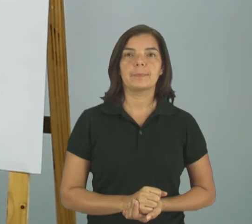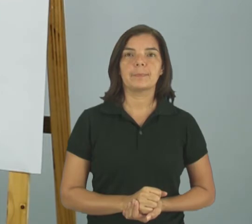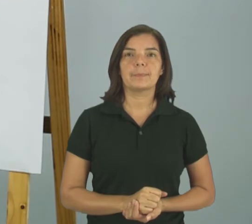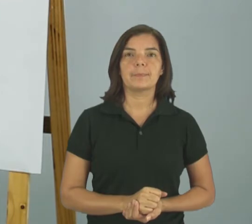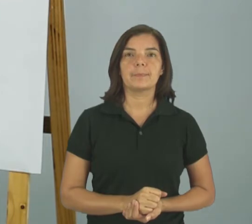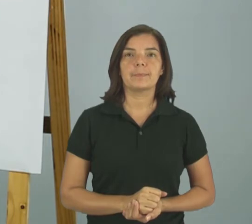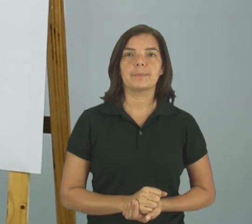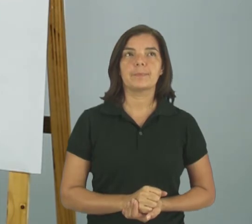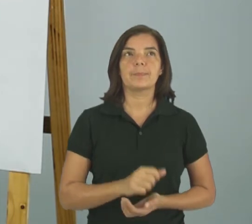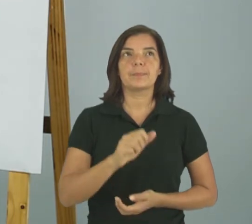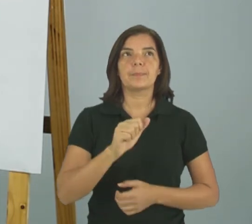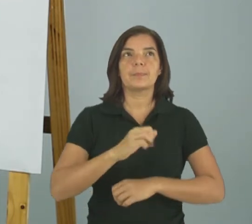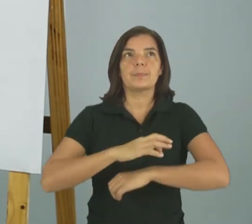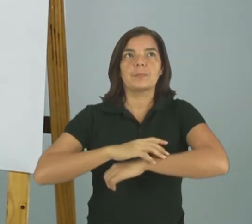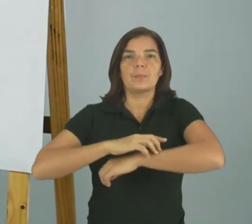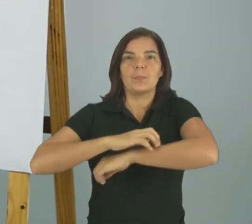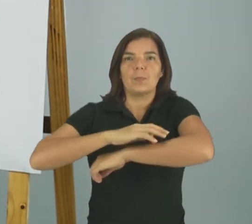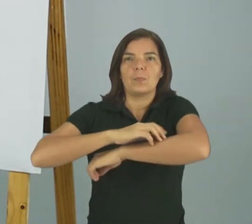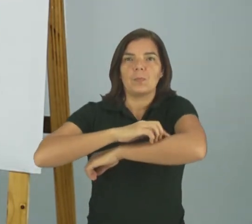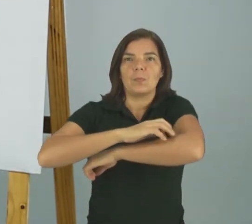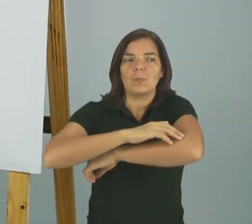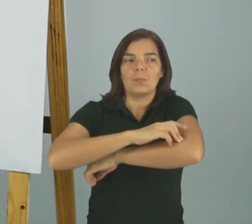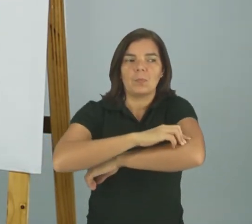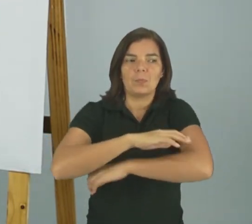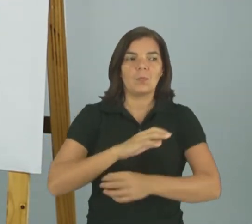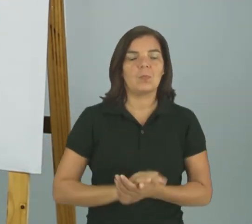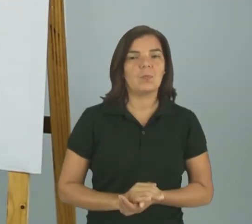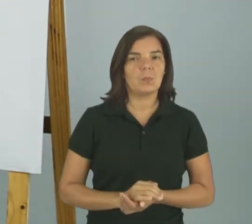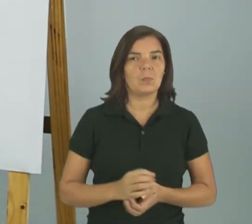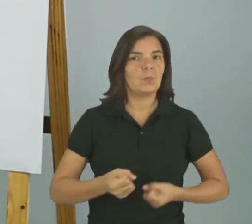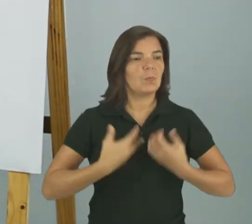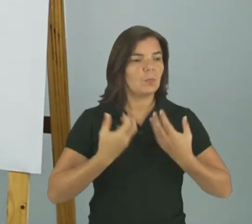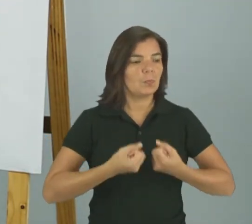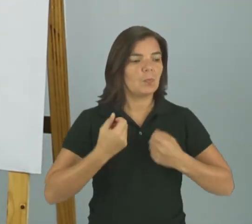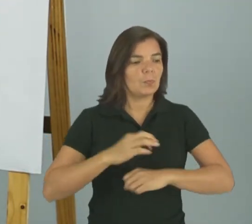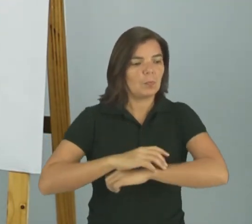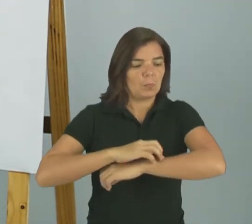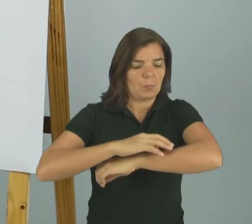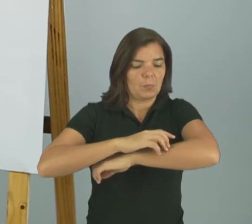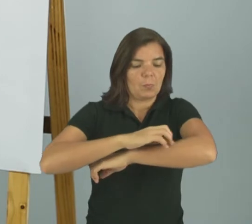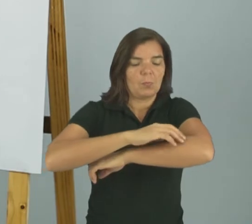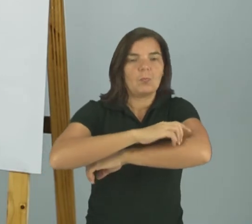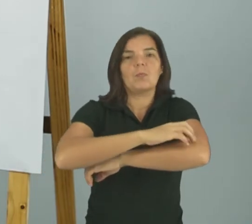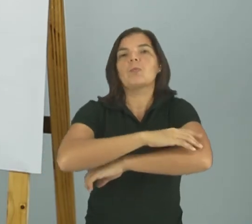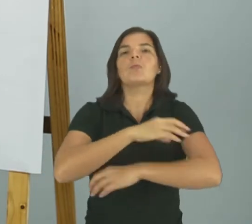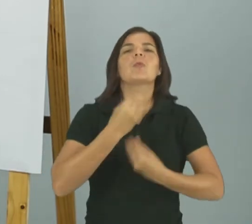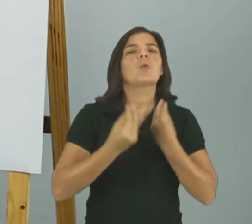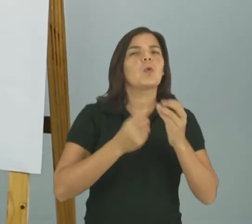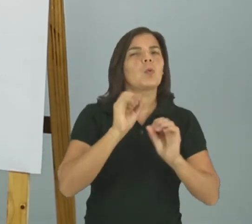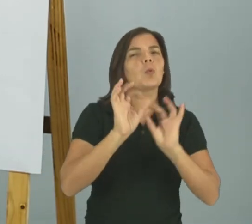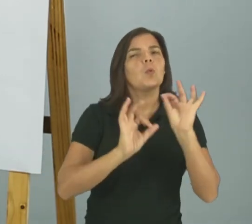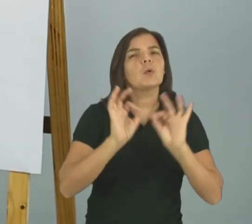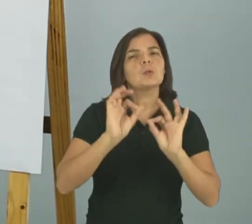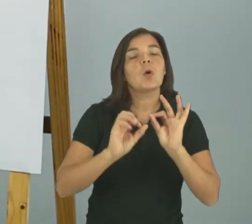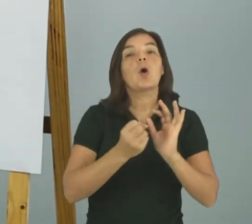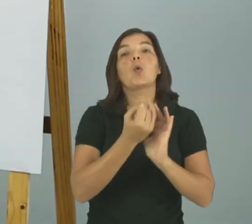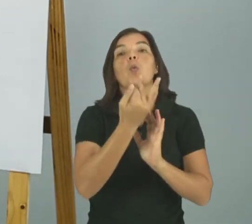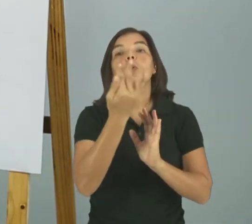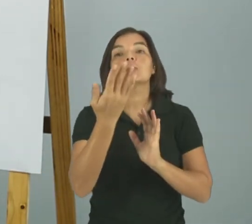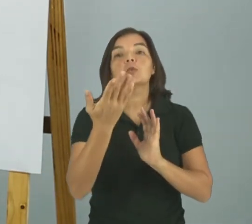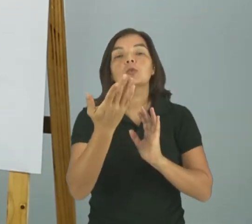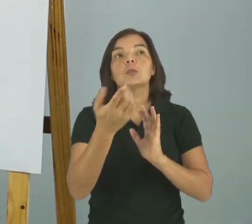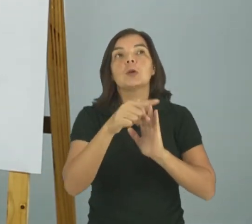Poema Aranha Olha como é um poema A organização dele Olha a quantidade de versos Que tem nisso